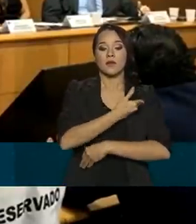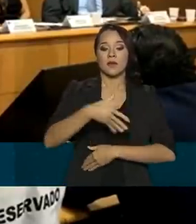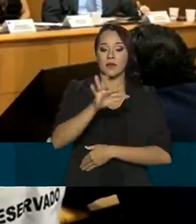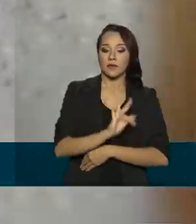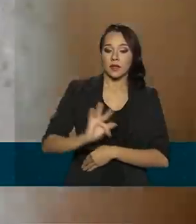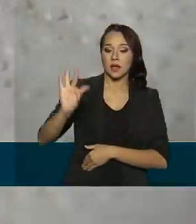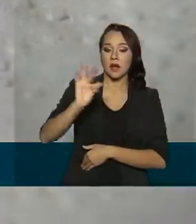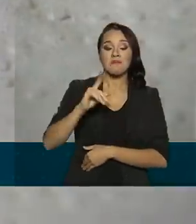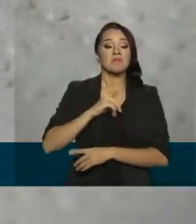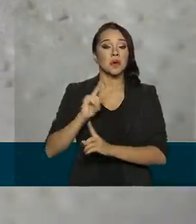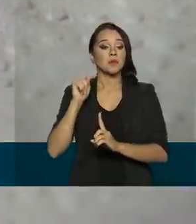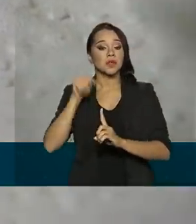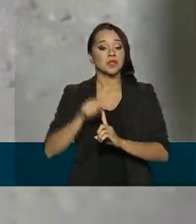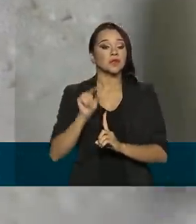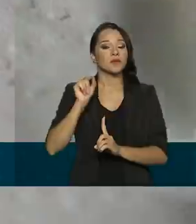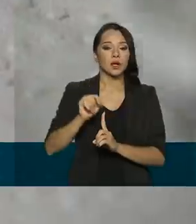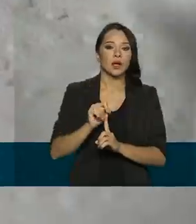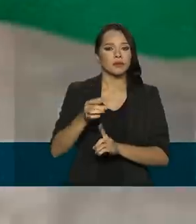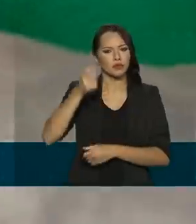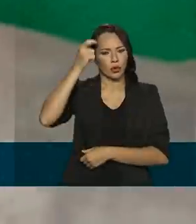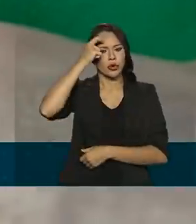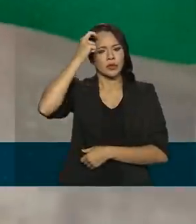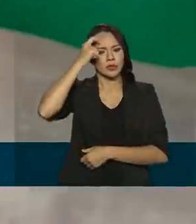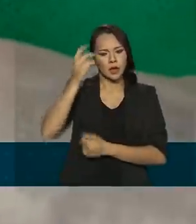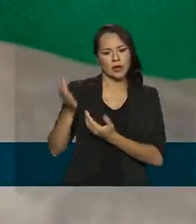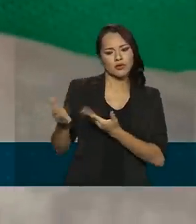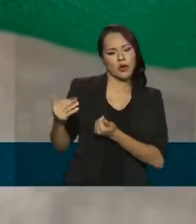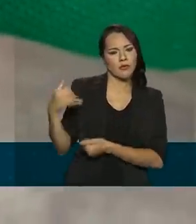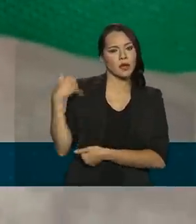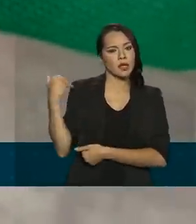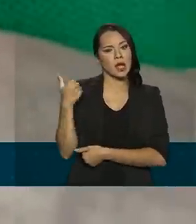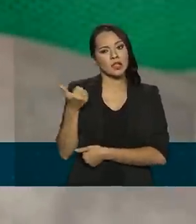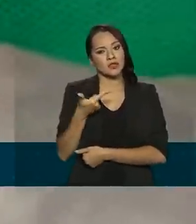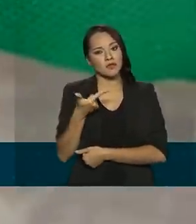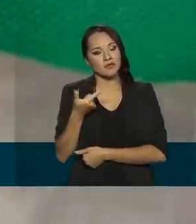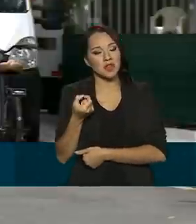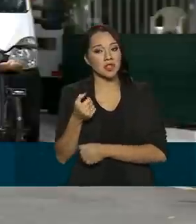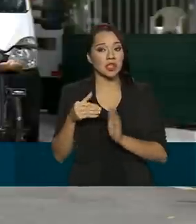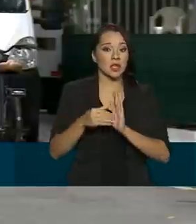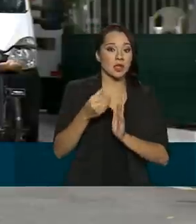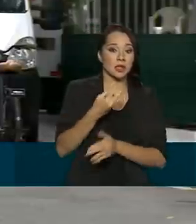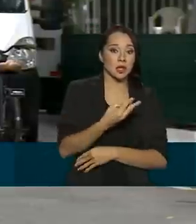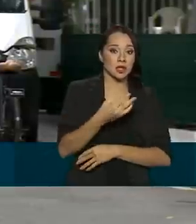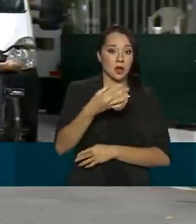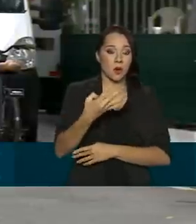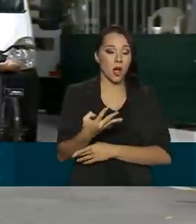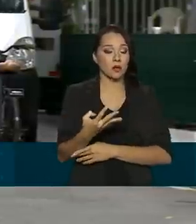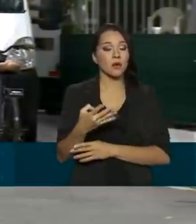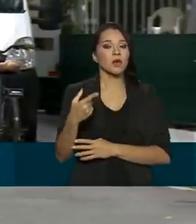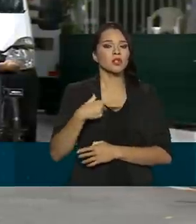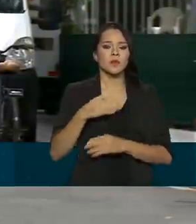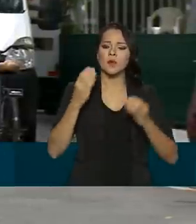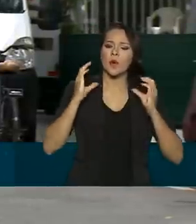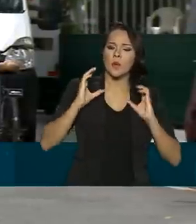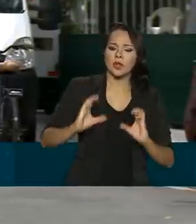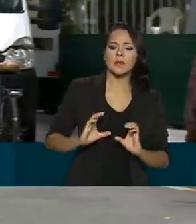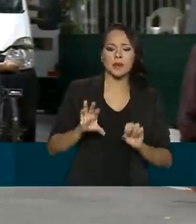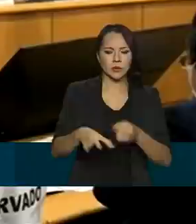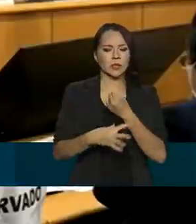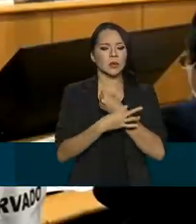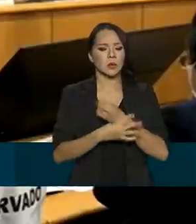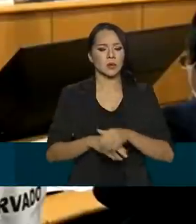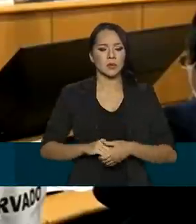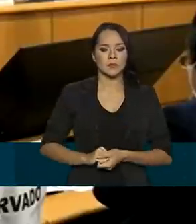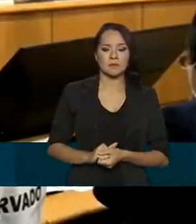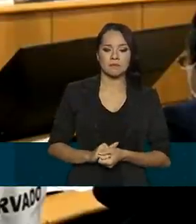federal, tem o objetivo de conscientizar jovens de 20 a 34 anos sobre comportamentos seguros.